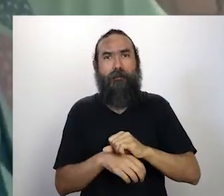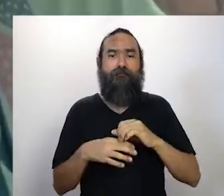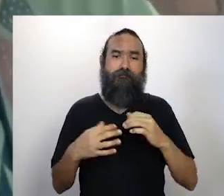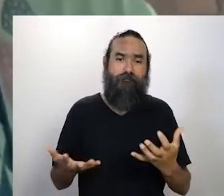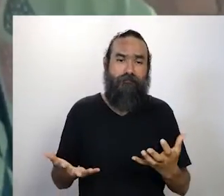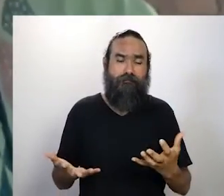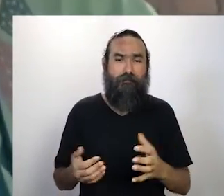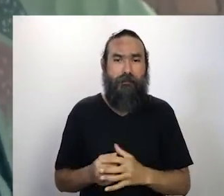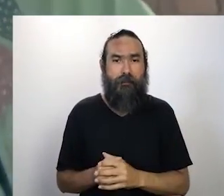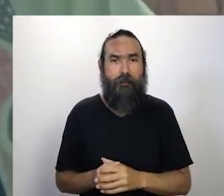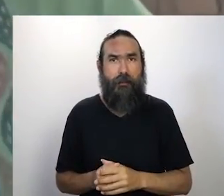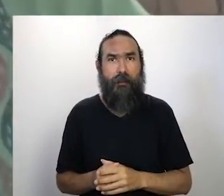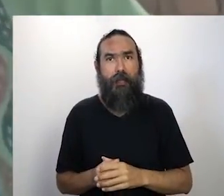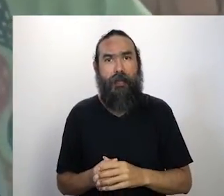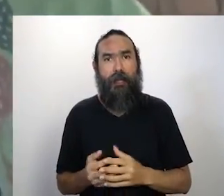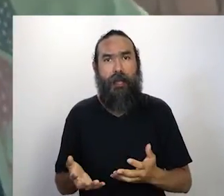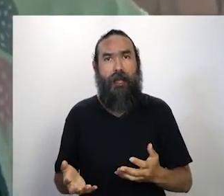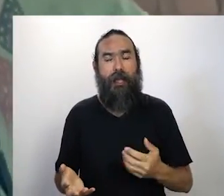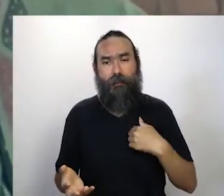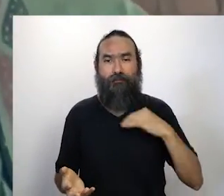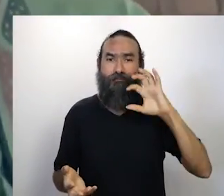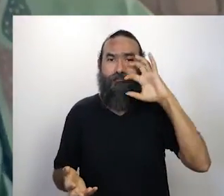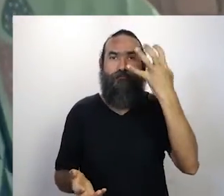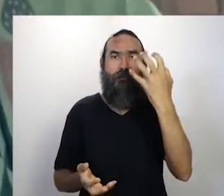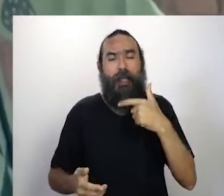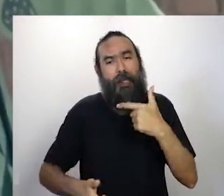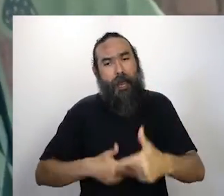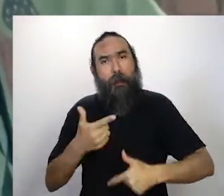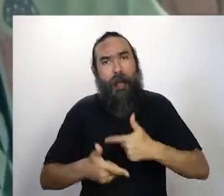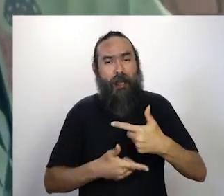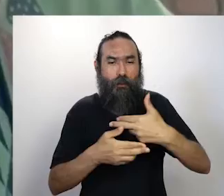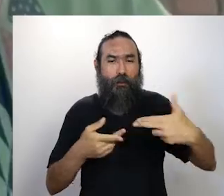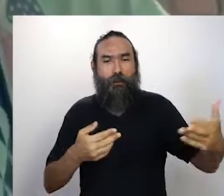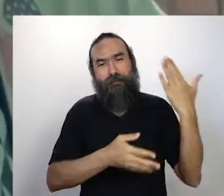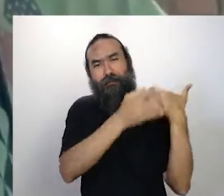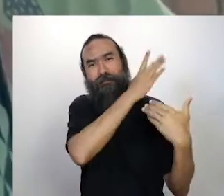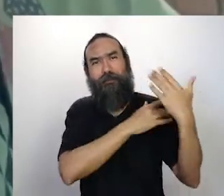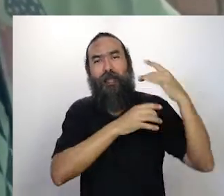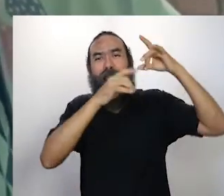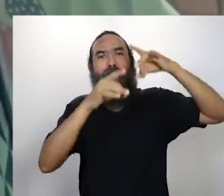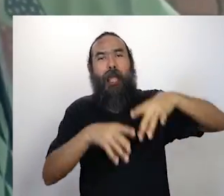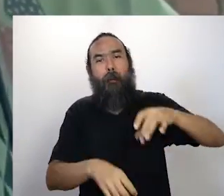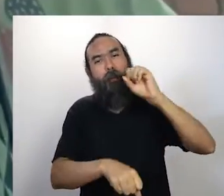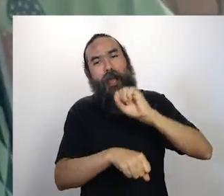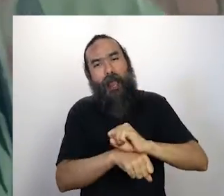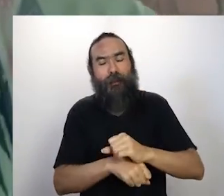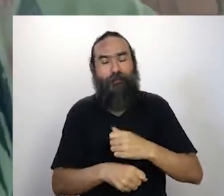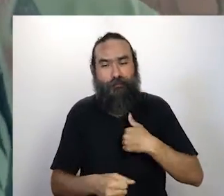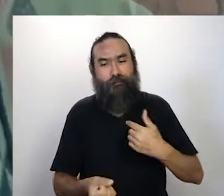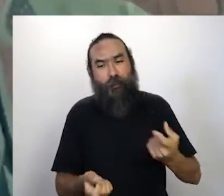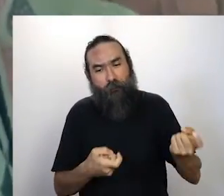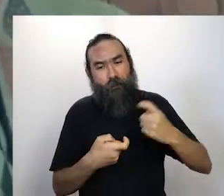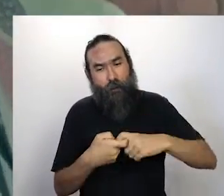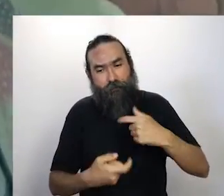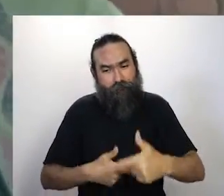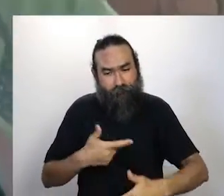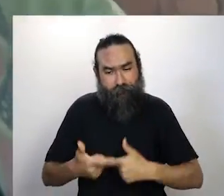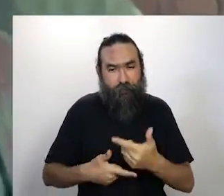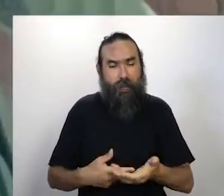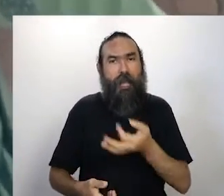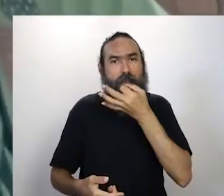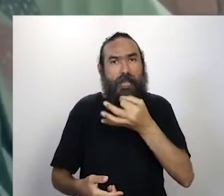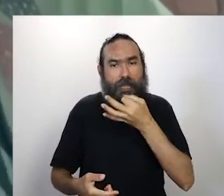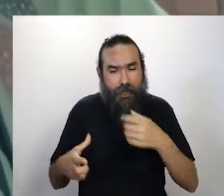trabalhar com os meus acervos, fui trabalhar com a parte de discos que eu estava